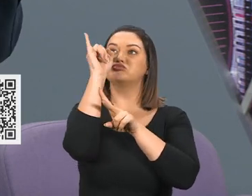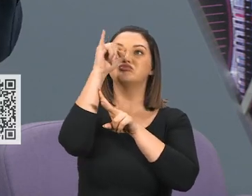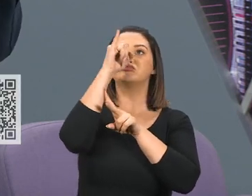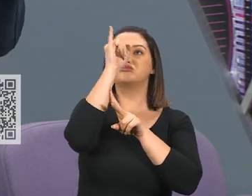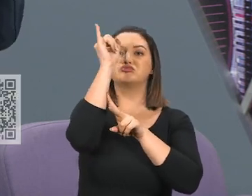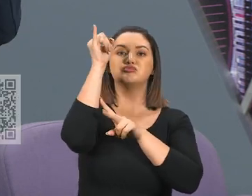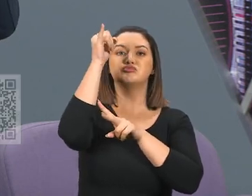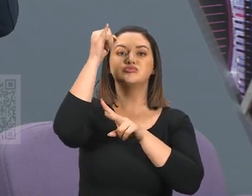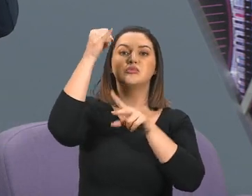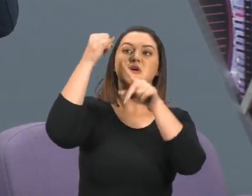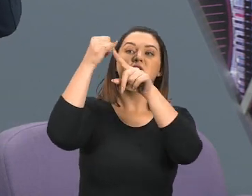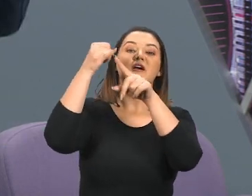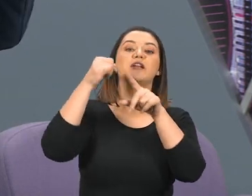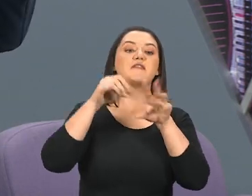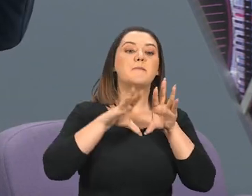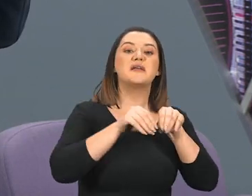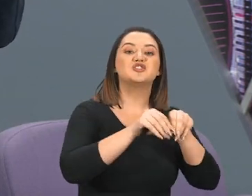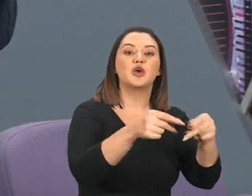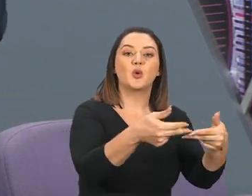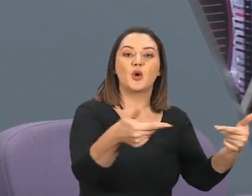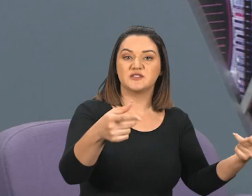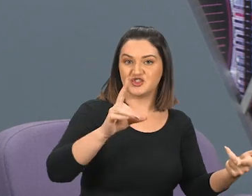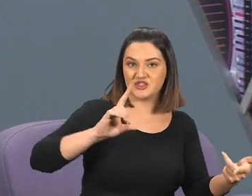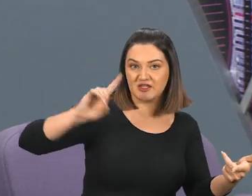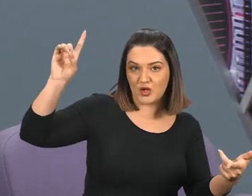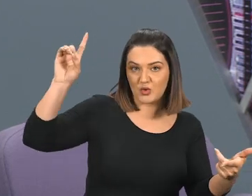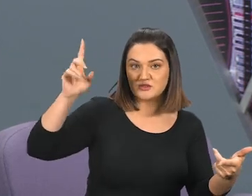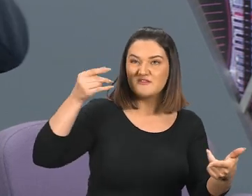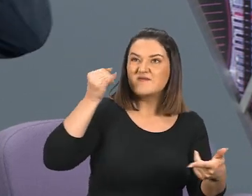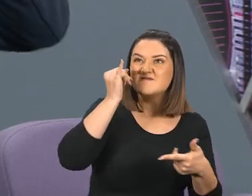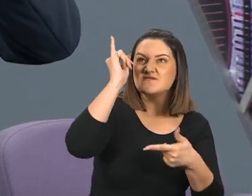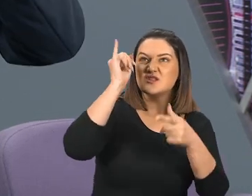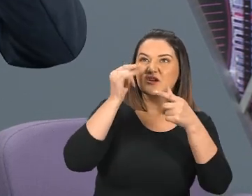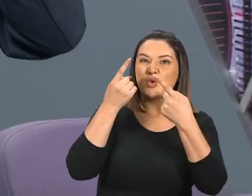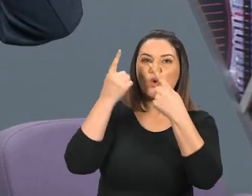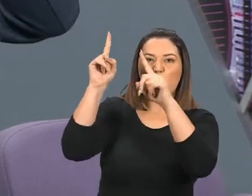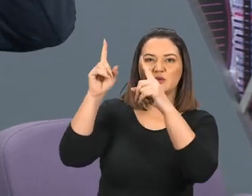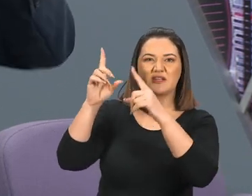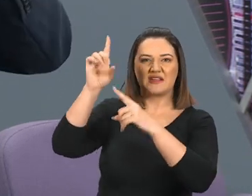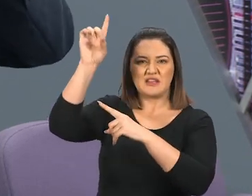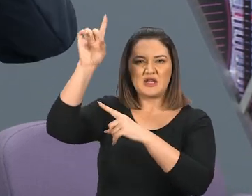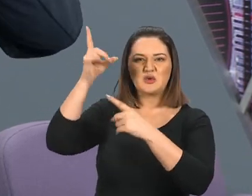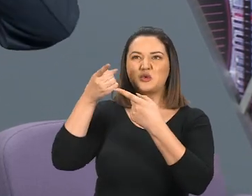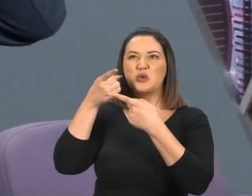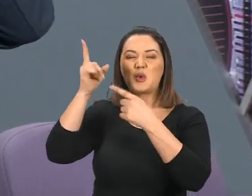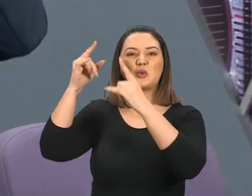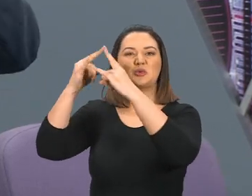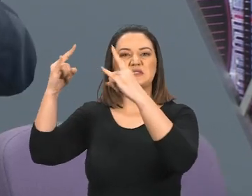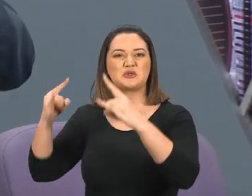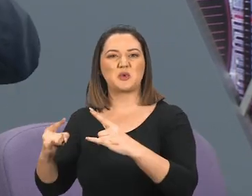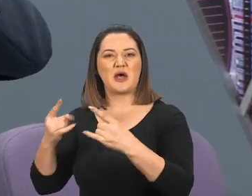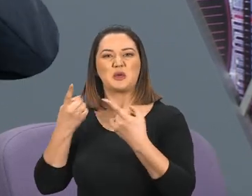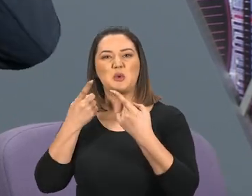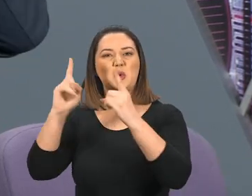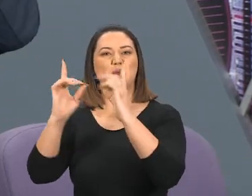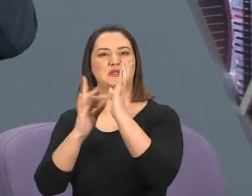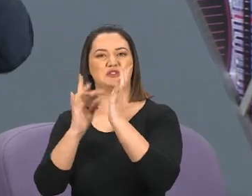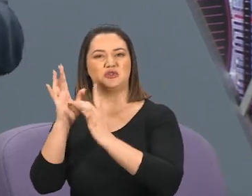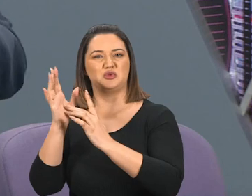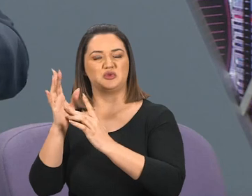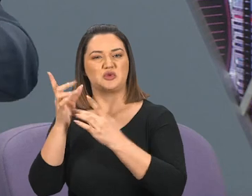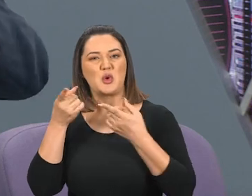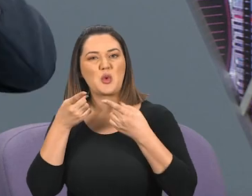cresce, Ele vai mexer com as coisas de Deus, Esse chifre pequeno, Ele cresce, Vai mexer no santuário, Vai mexer no sacrifício de Cristo,